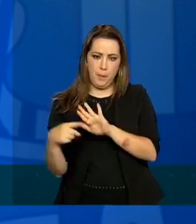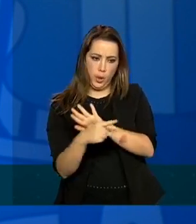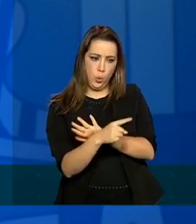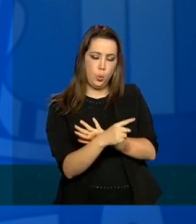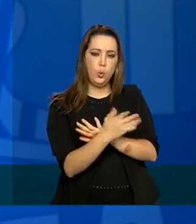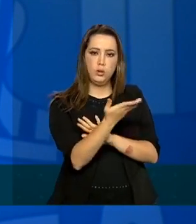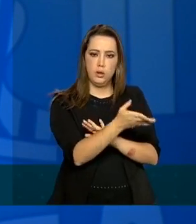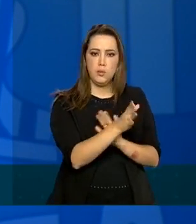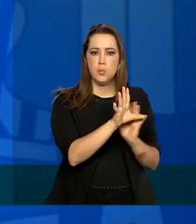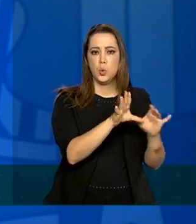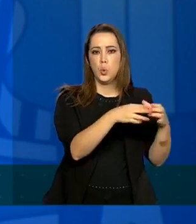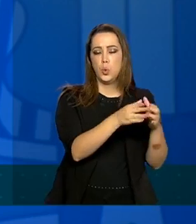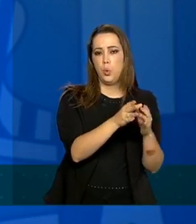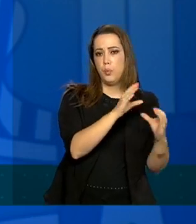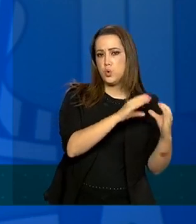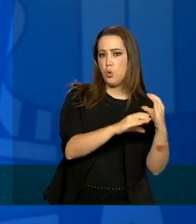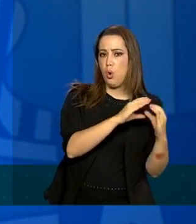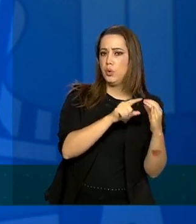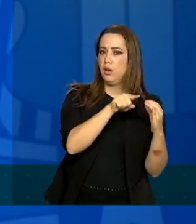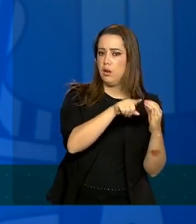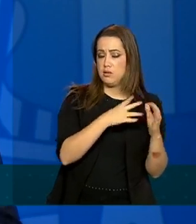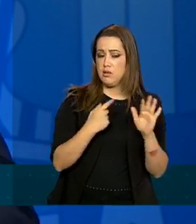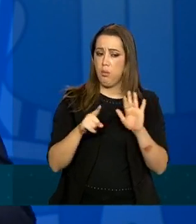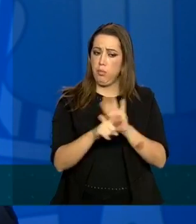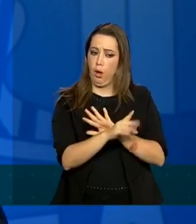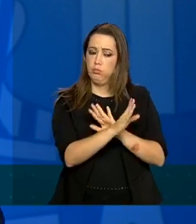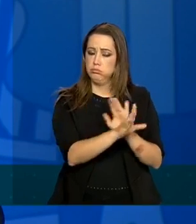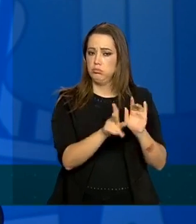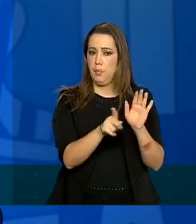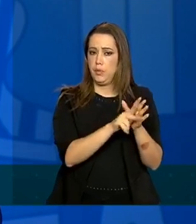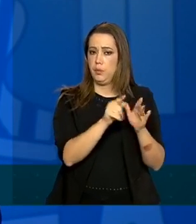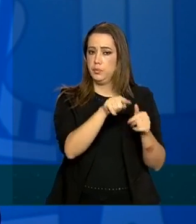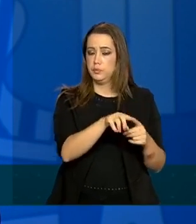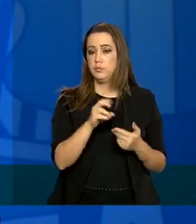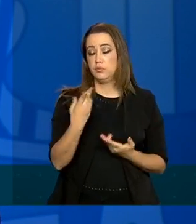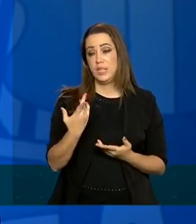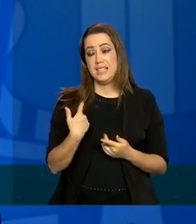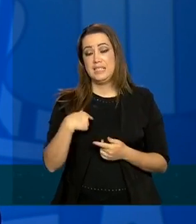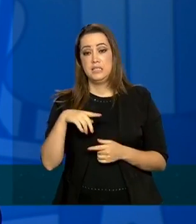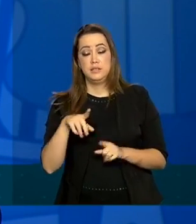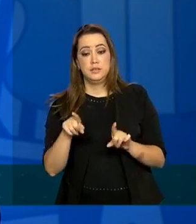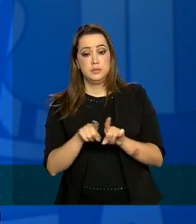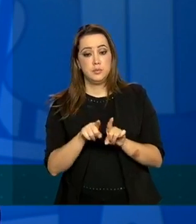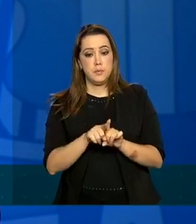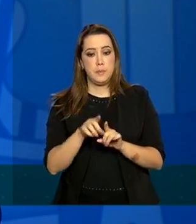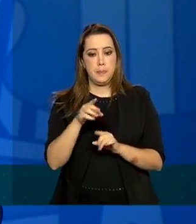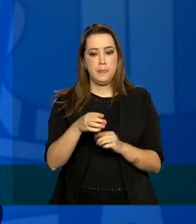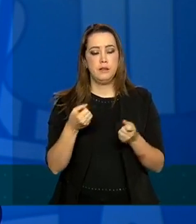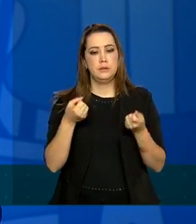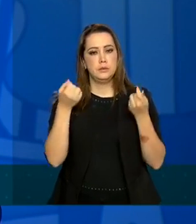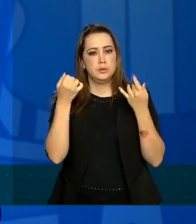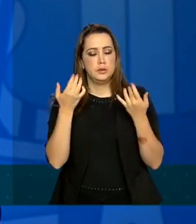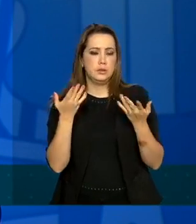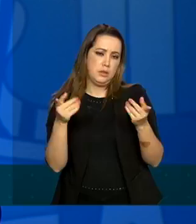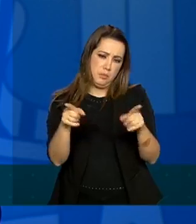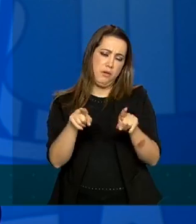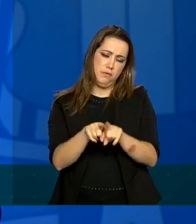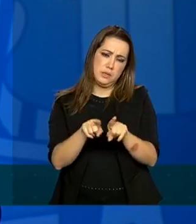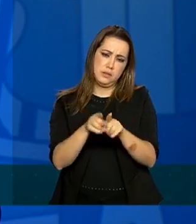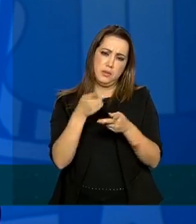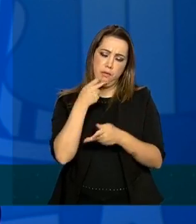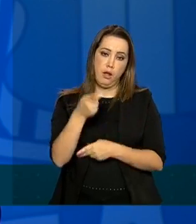aí faz a pergunta direto para ele em relação a questões de flexibilidade que você colocou que